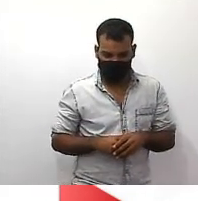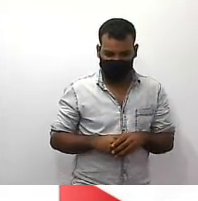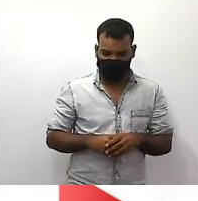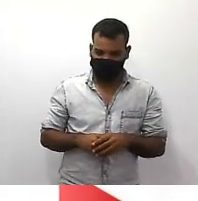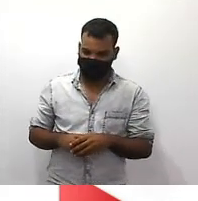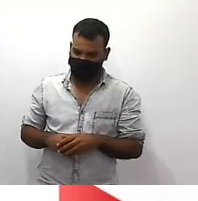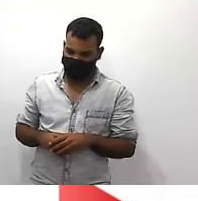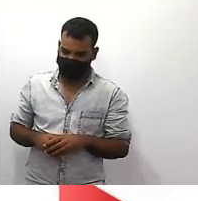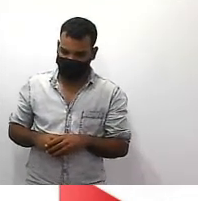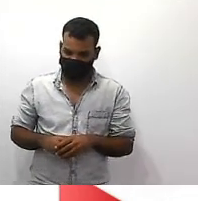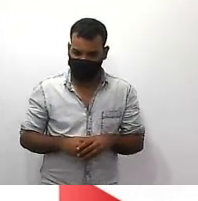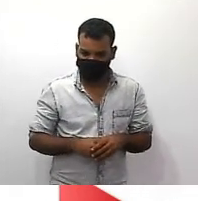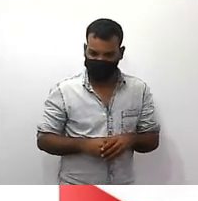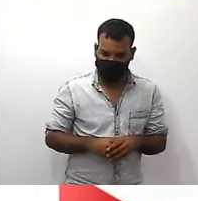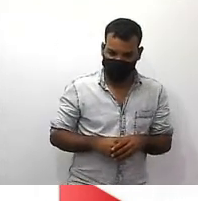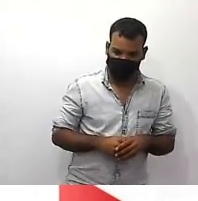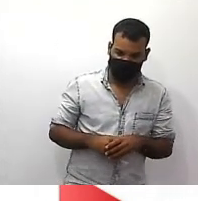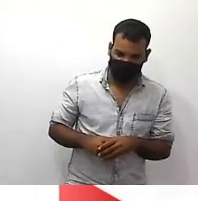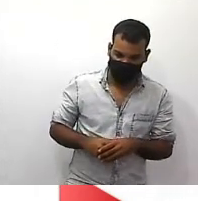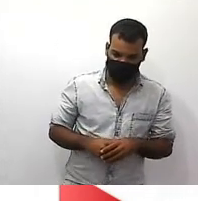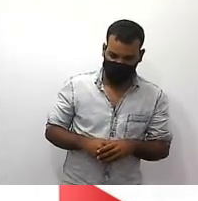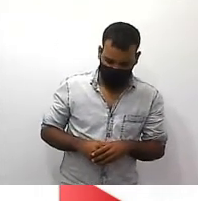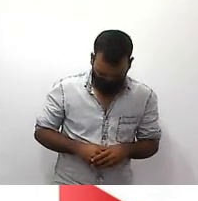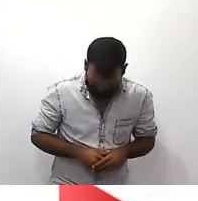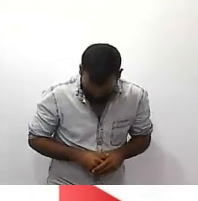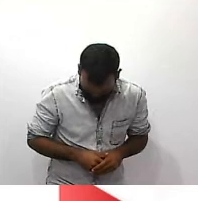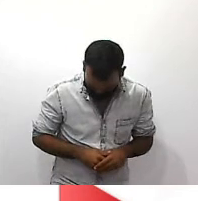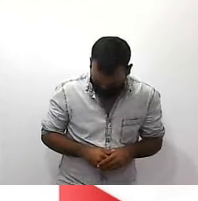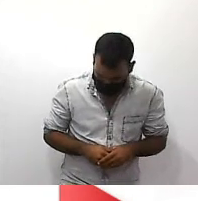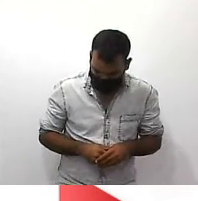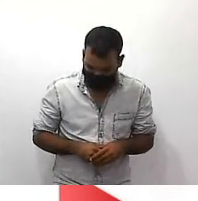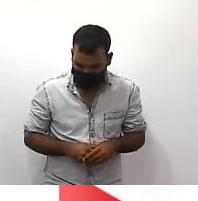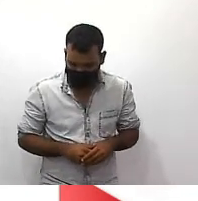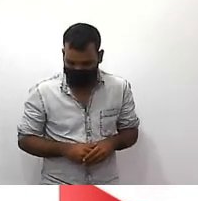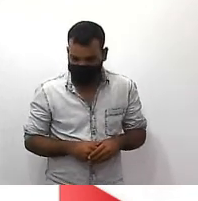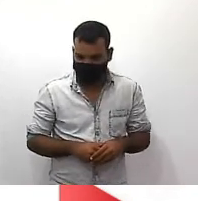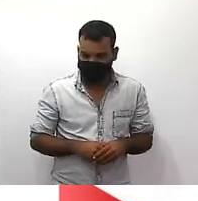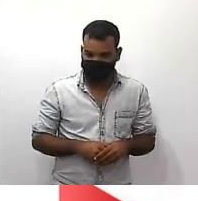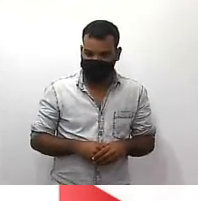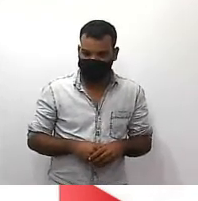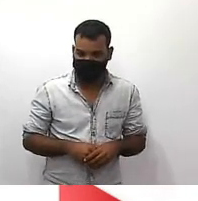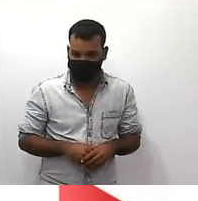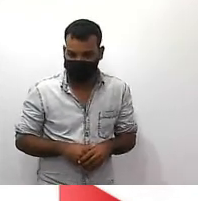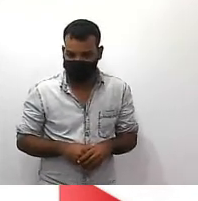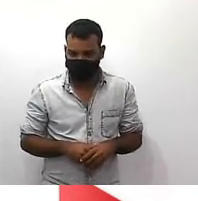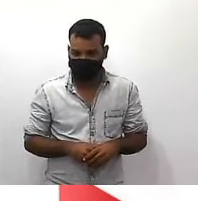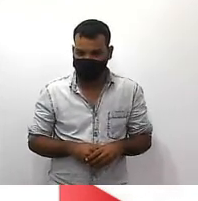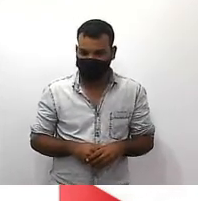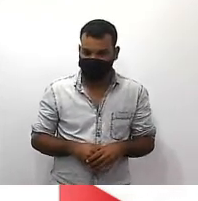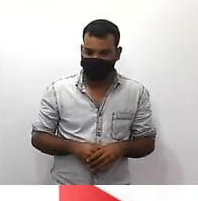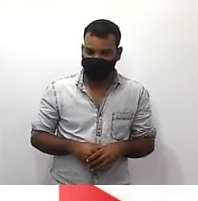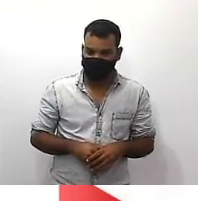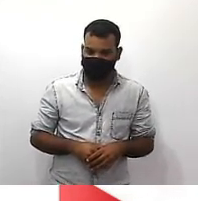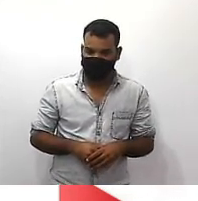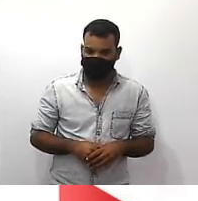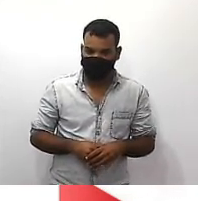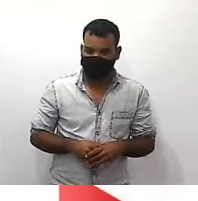volta agora a gente vai falar de porcentagem é a fração aplicada a uma uma